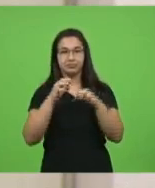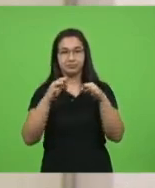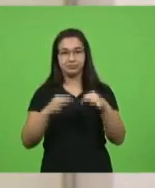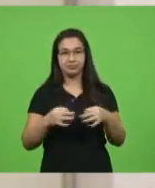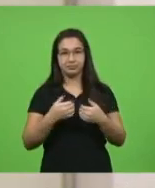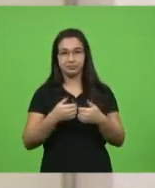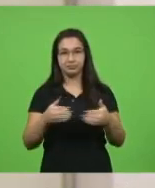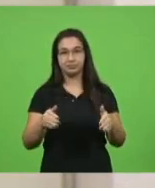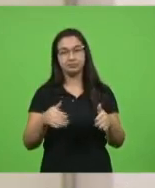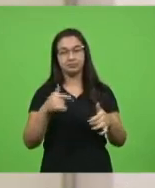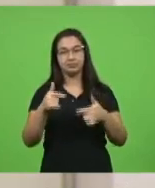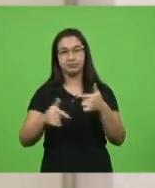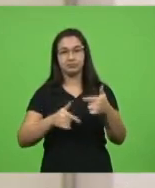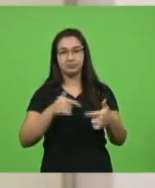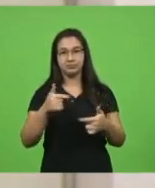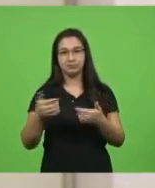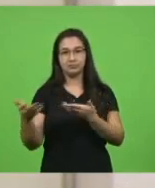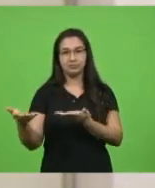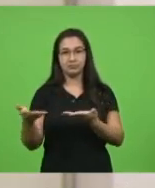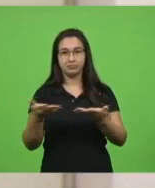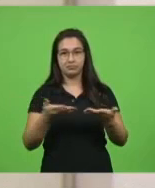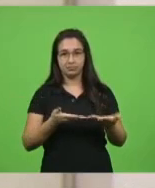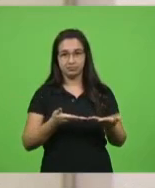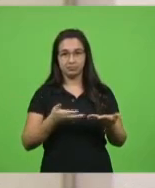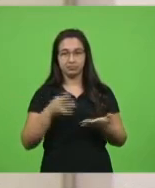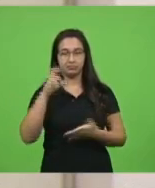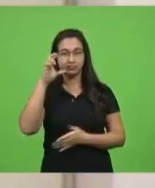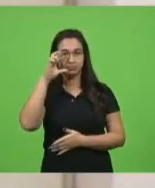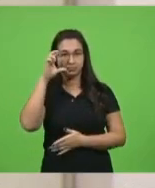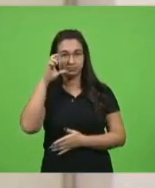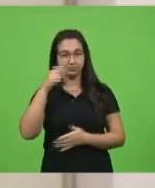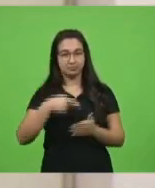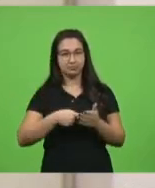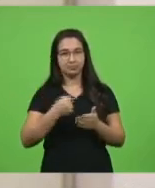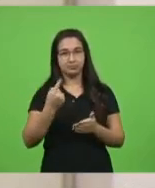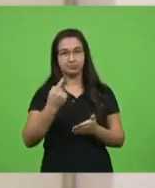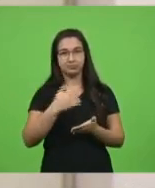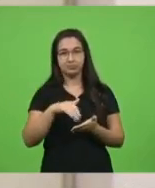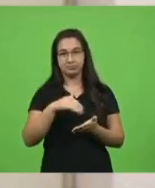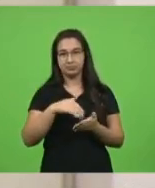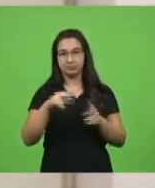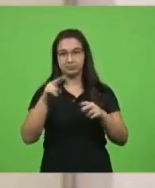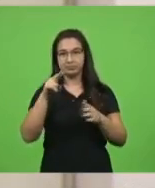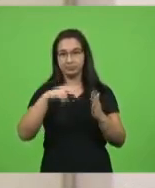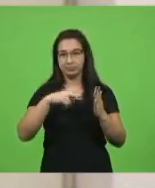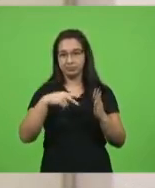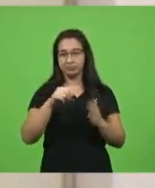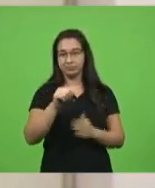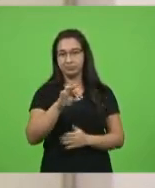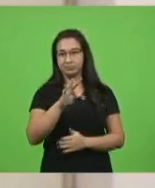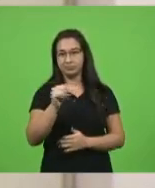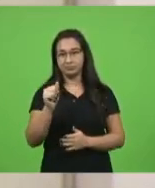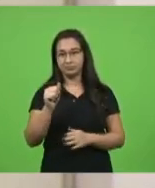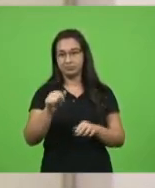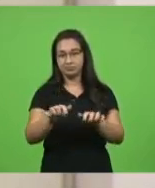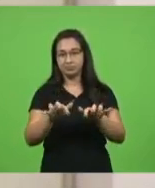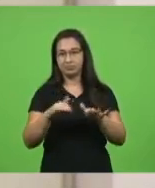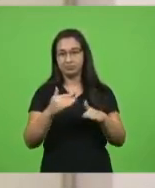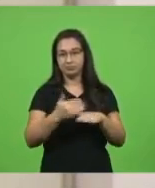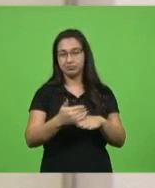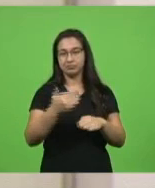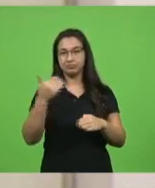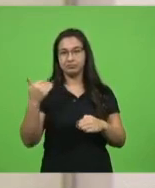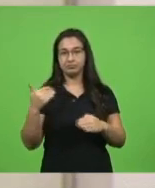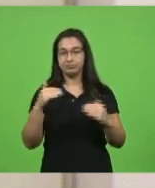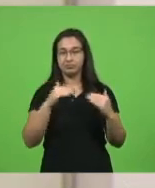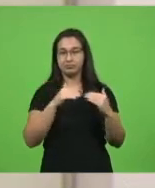abertos os trabalhos e convidou o senhor deputado Ricardo Alba, primeiro secretário, para proceder à leitura das atas das sessões anteriores que, em